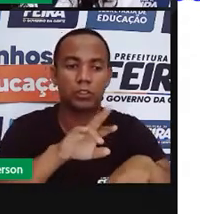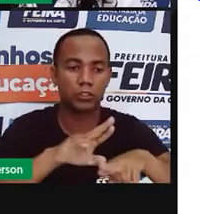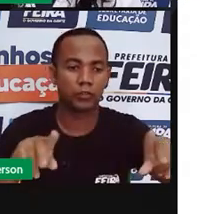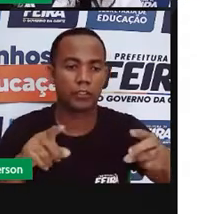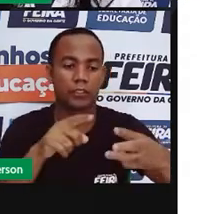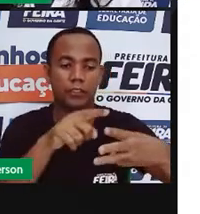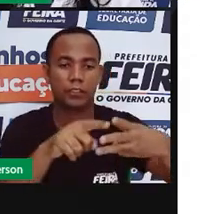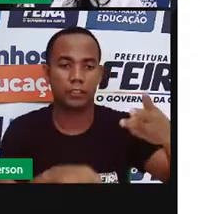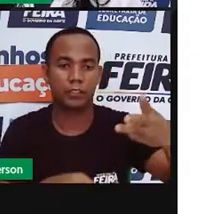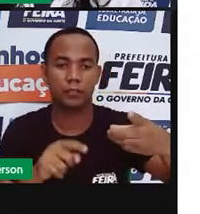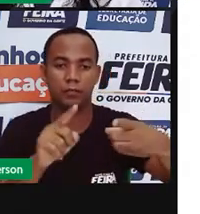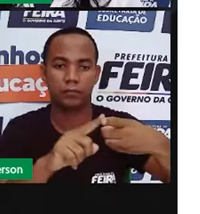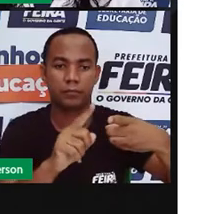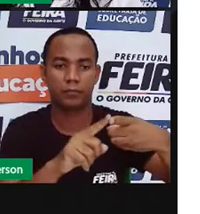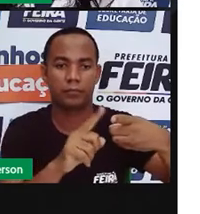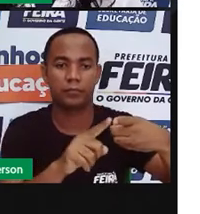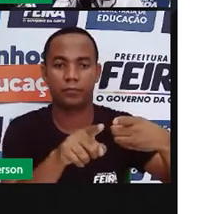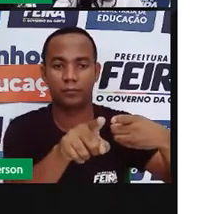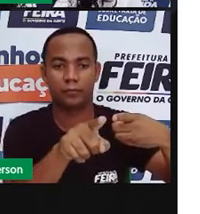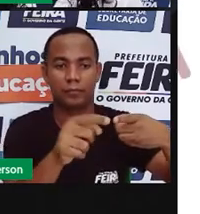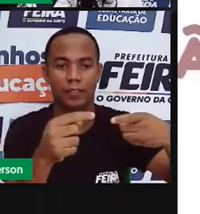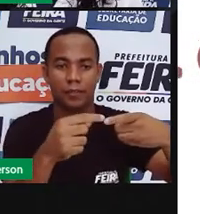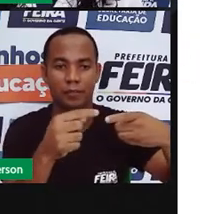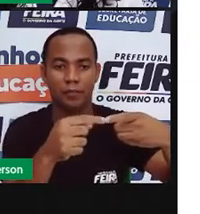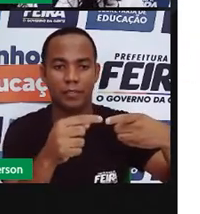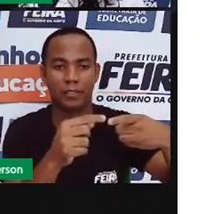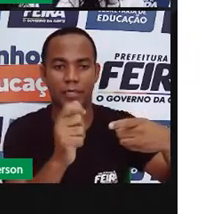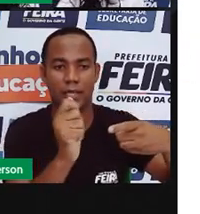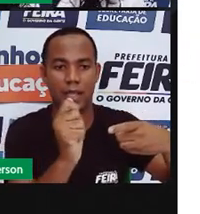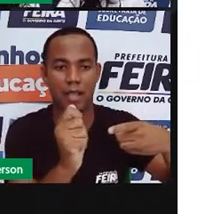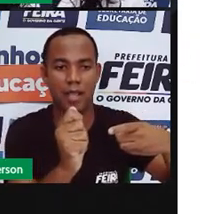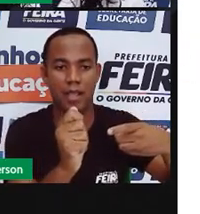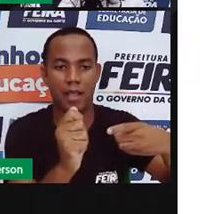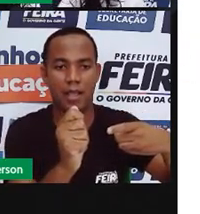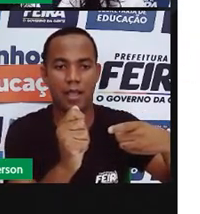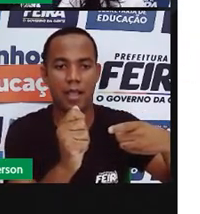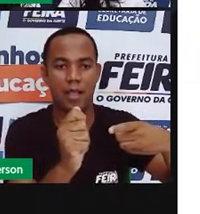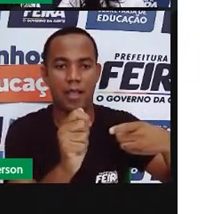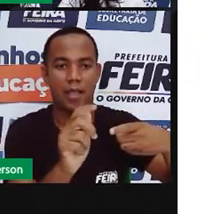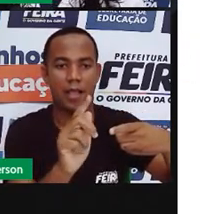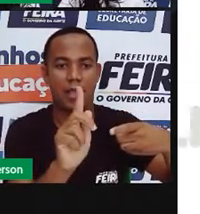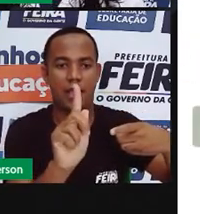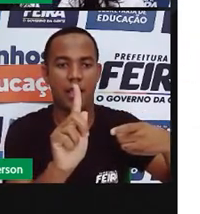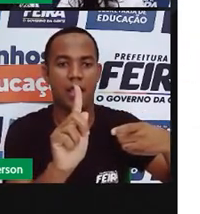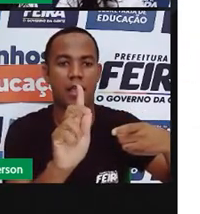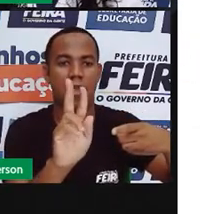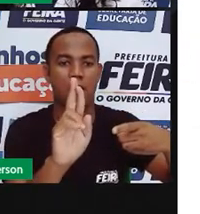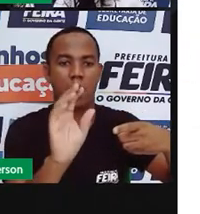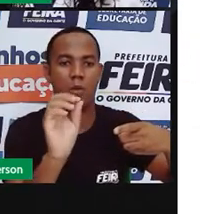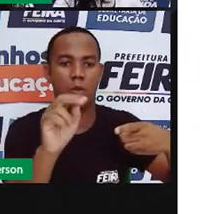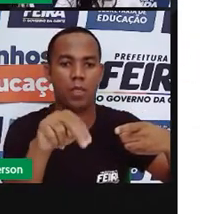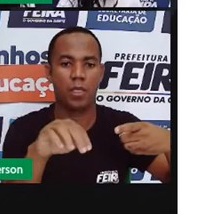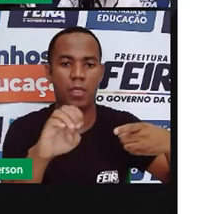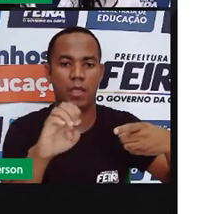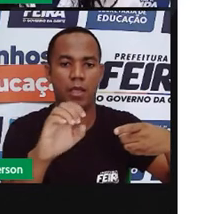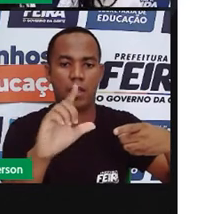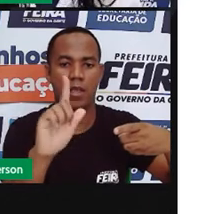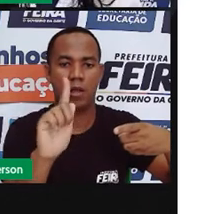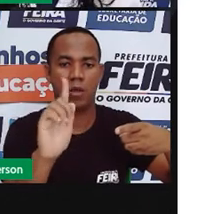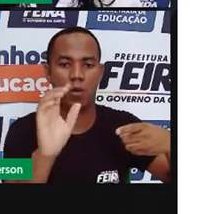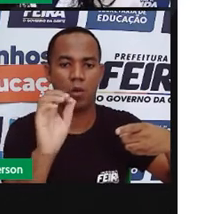o agronegócio, agronegócio, orgânica e a